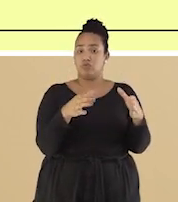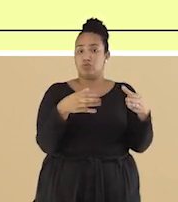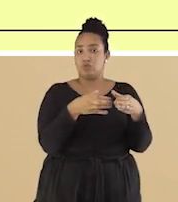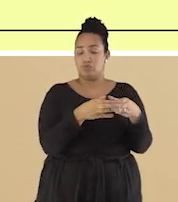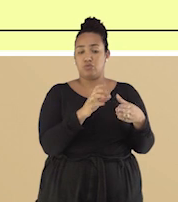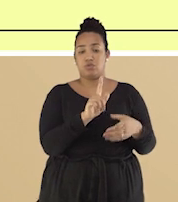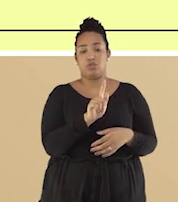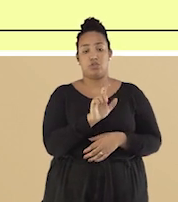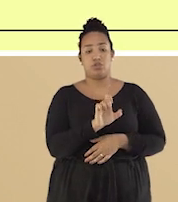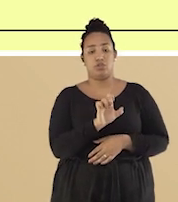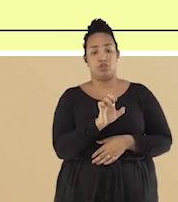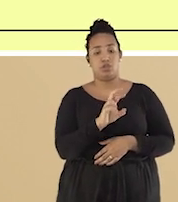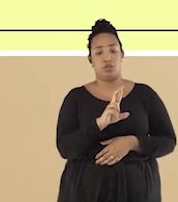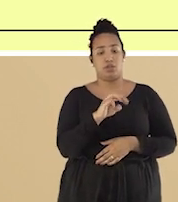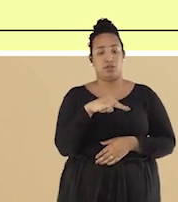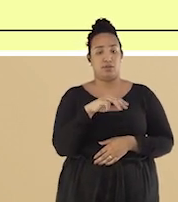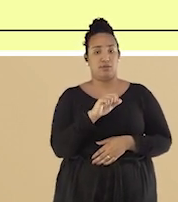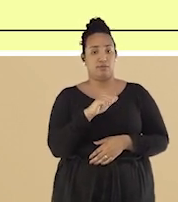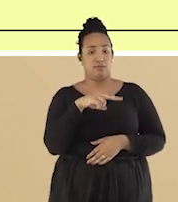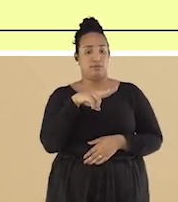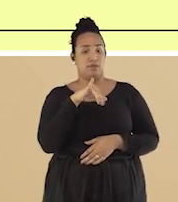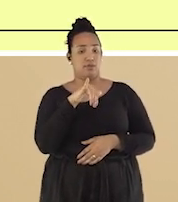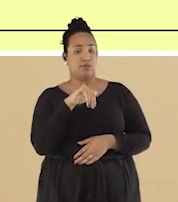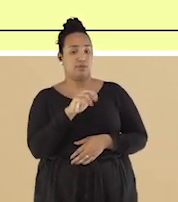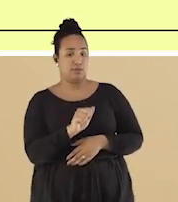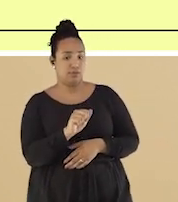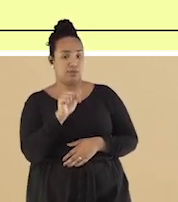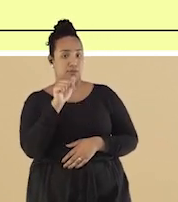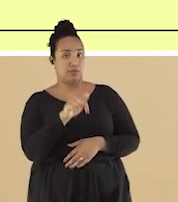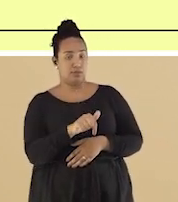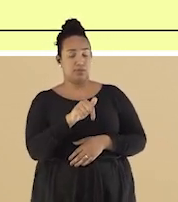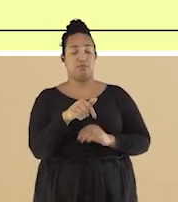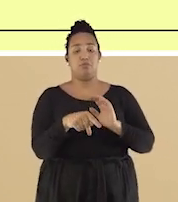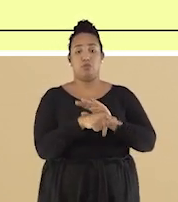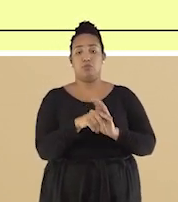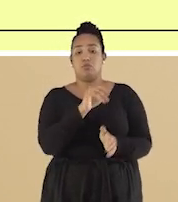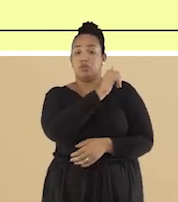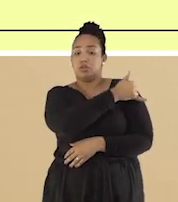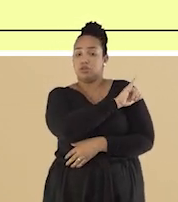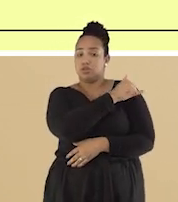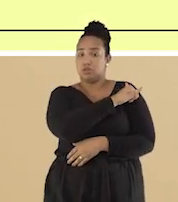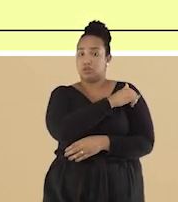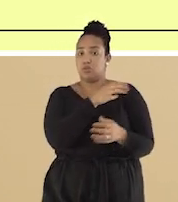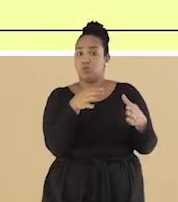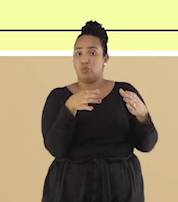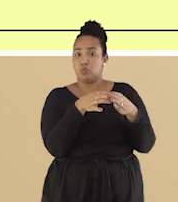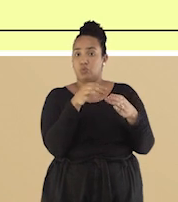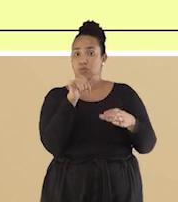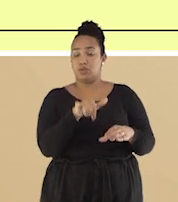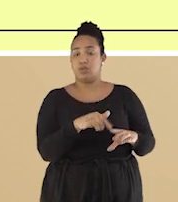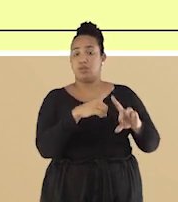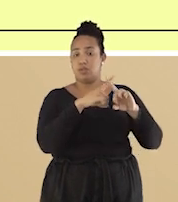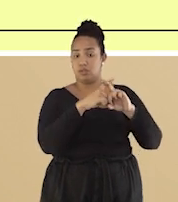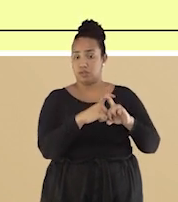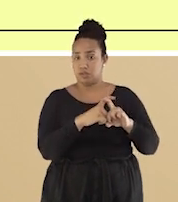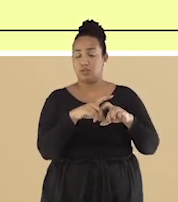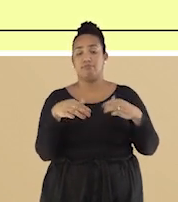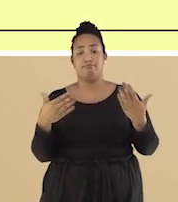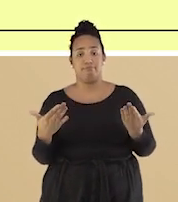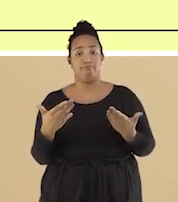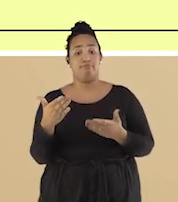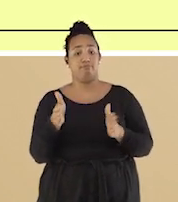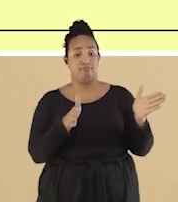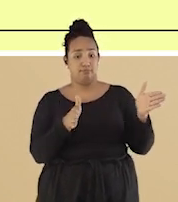tradicional reduto de militantes nazifascistas na Praia do Flamengo, no Rio de Janeiro. Naquele mesmo ano, o presidente